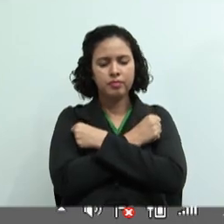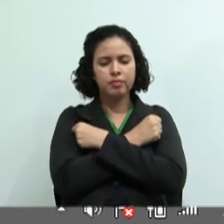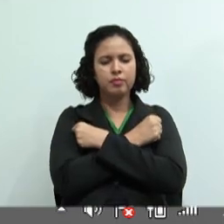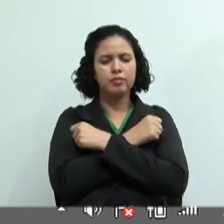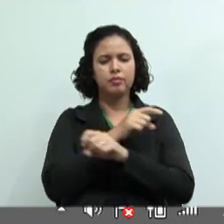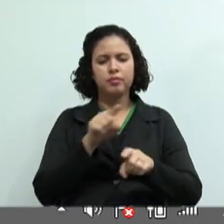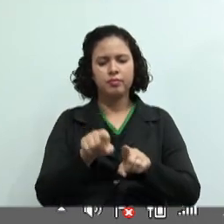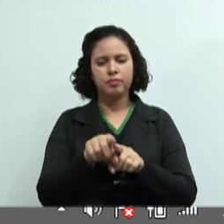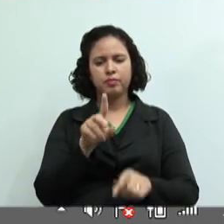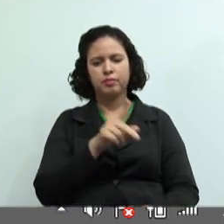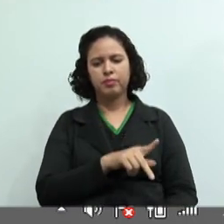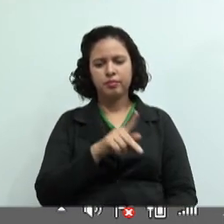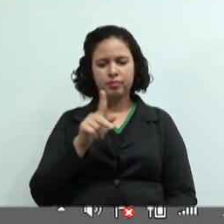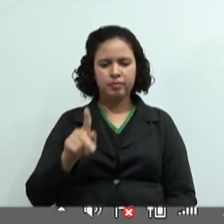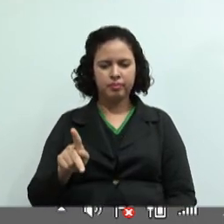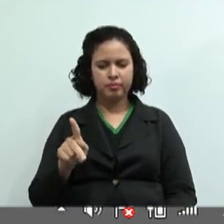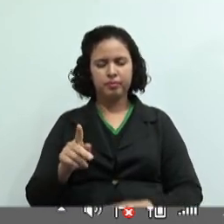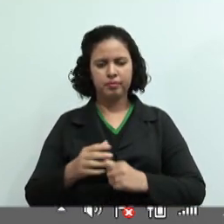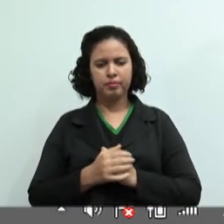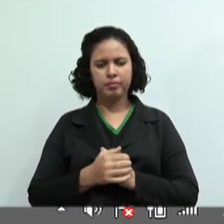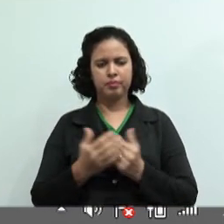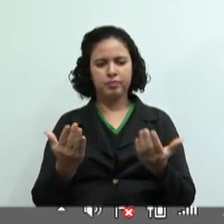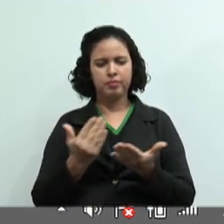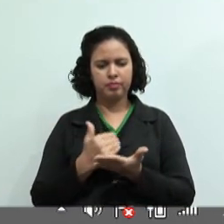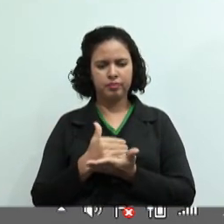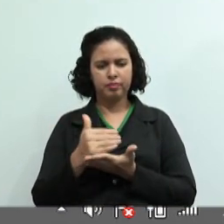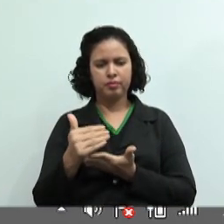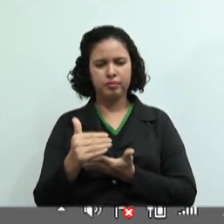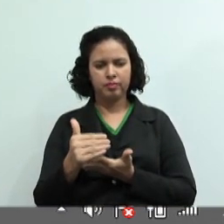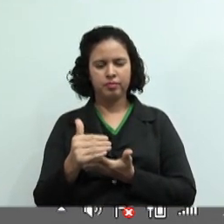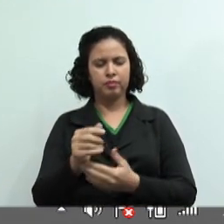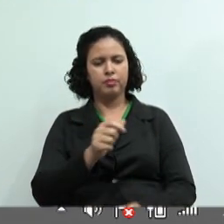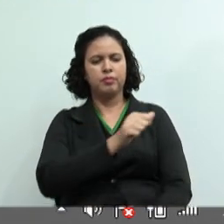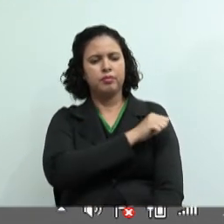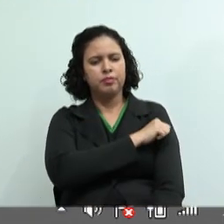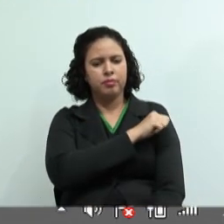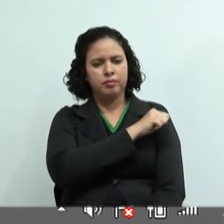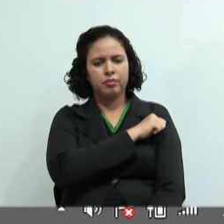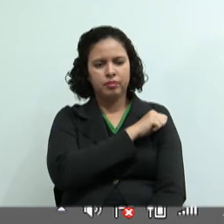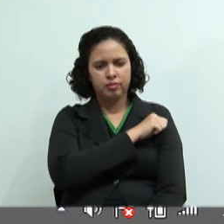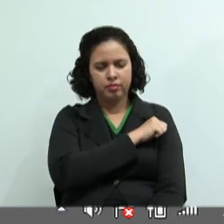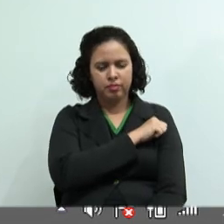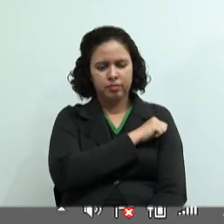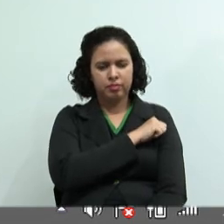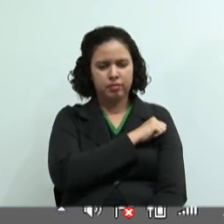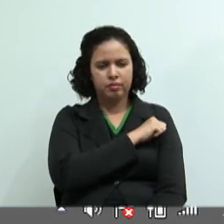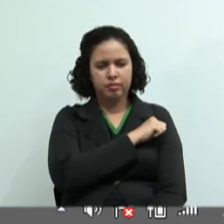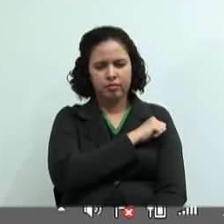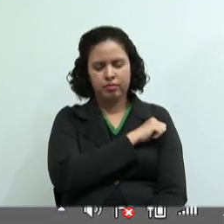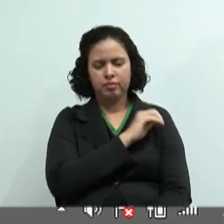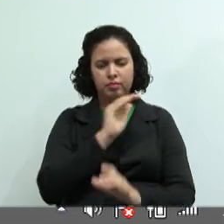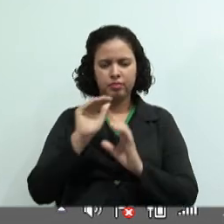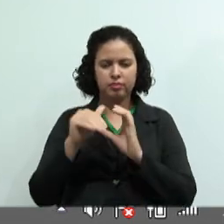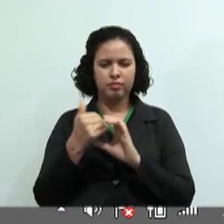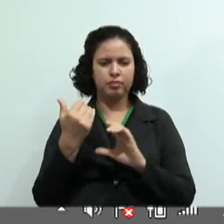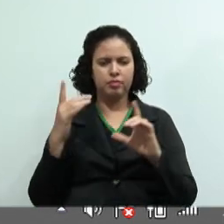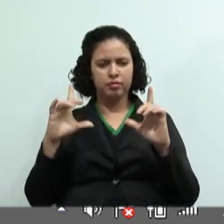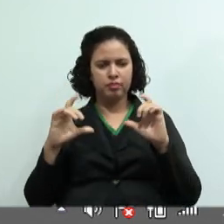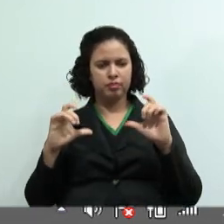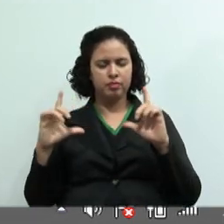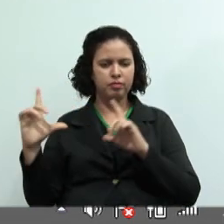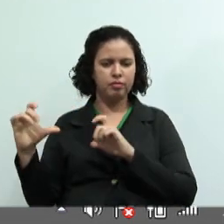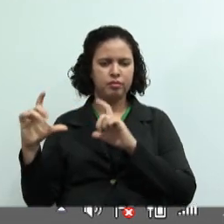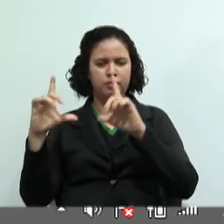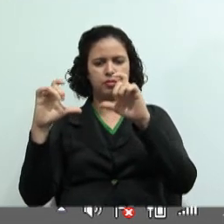professora. Então, vamos começar hoje. Então, os alunos, as professoras que encaminharam as fotos, então hoje nós temos